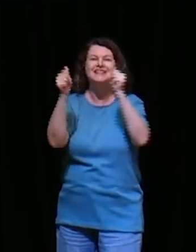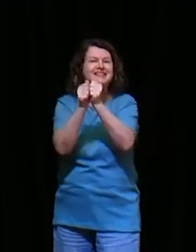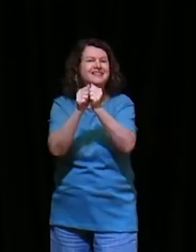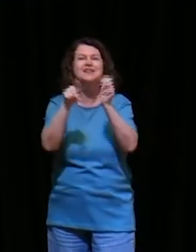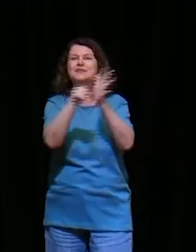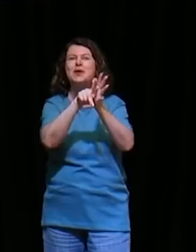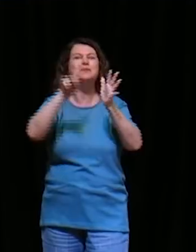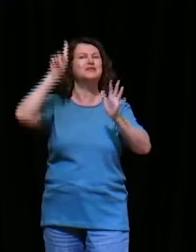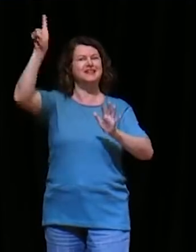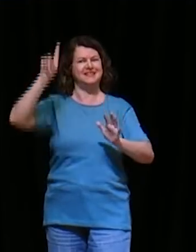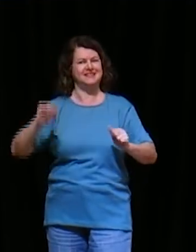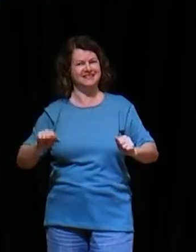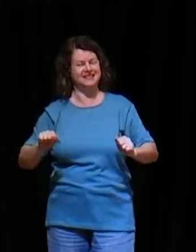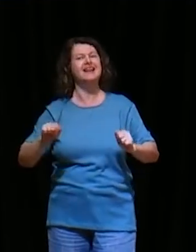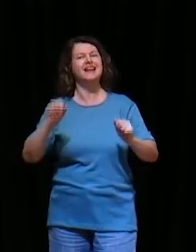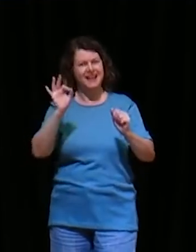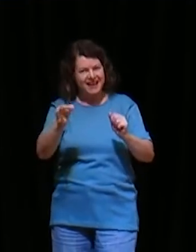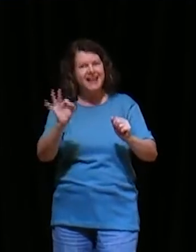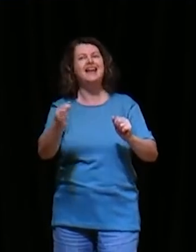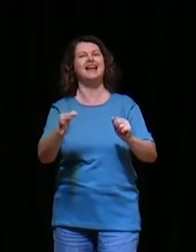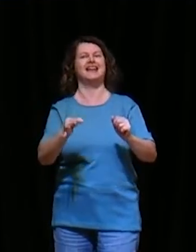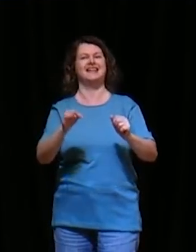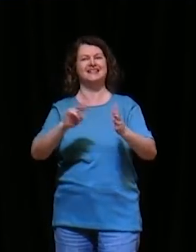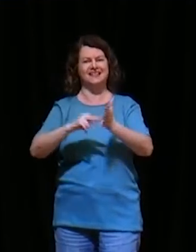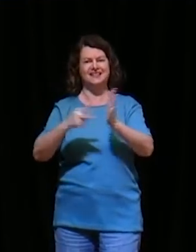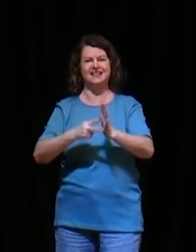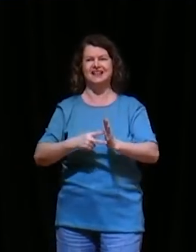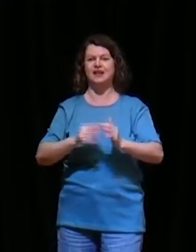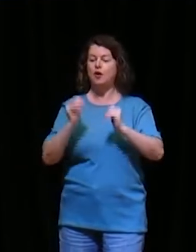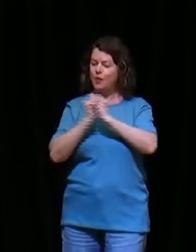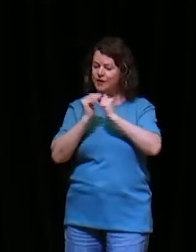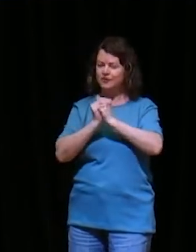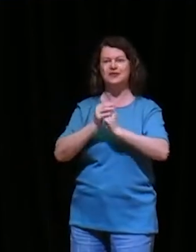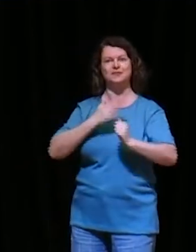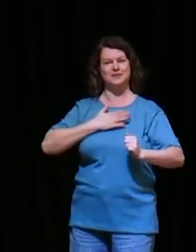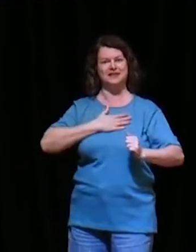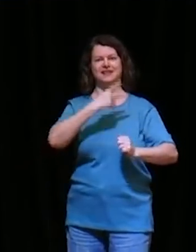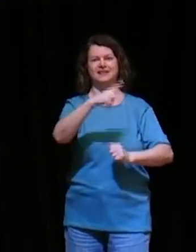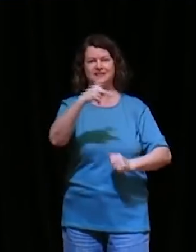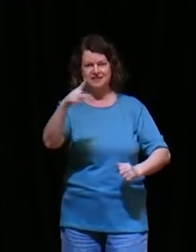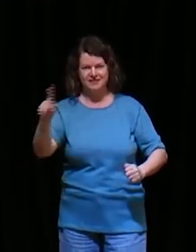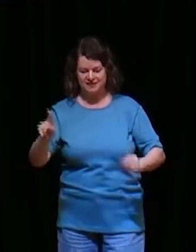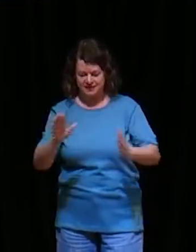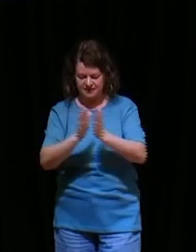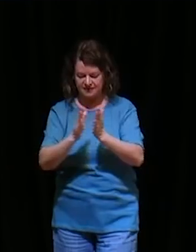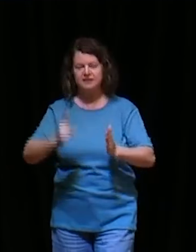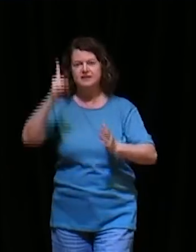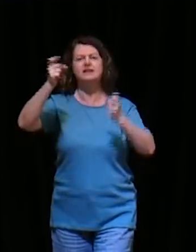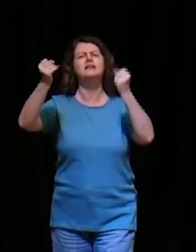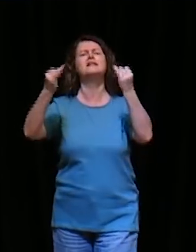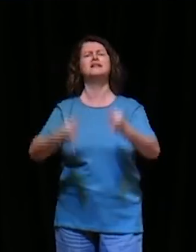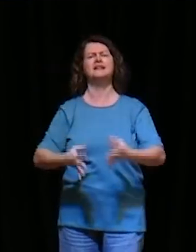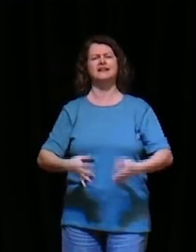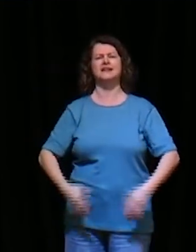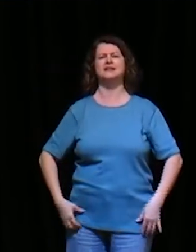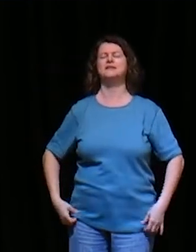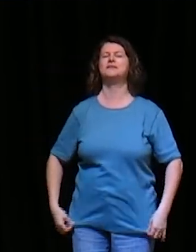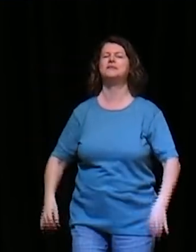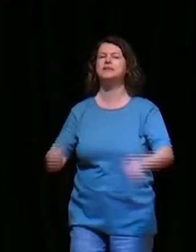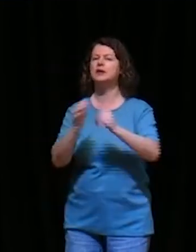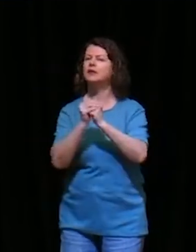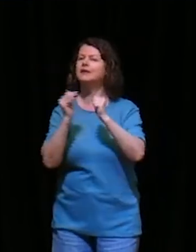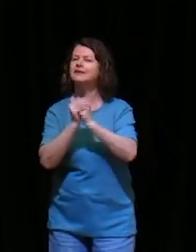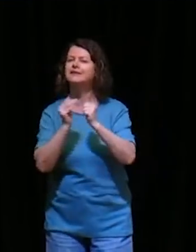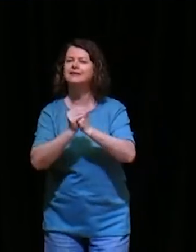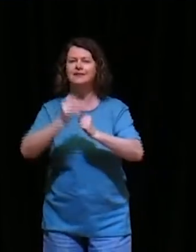orações, santos, são as suas orações, são as minhas orações, e aqui, a Bíblia diz, que, as orações,